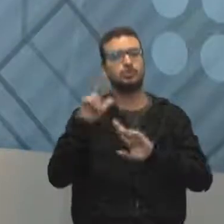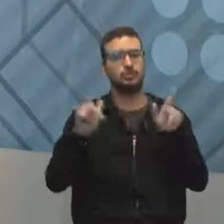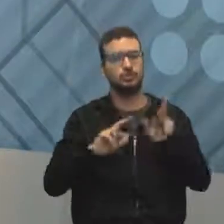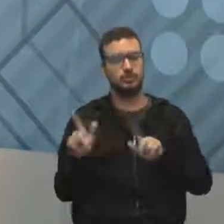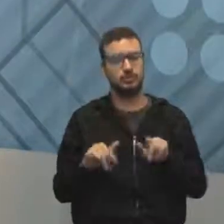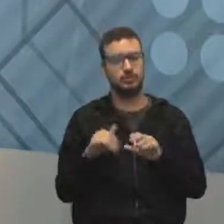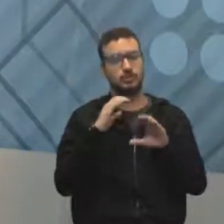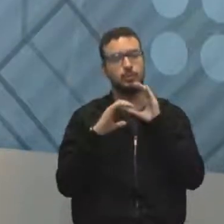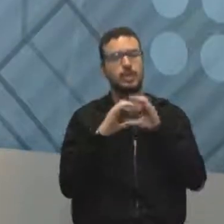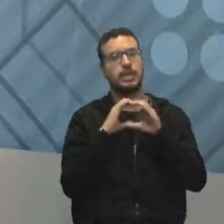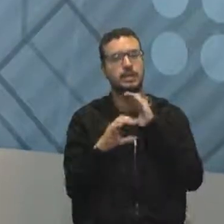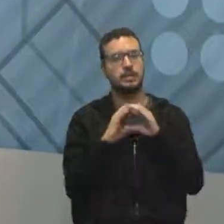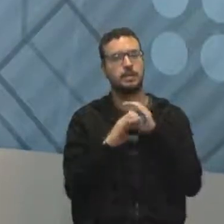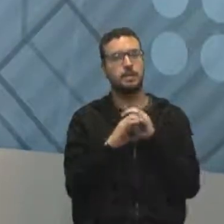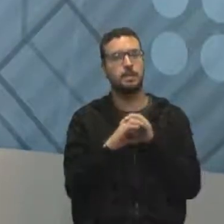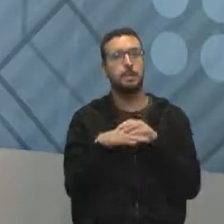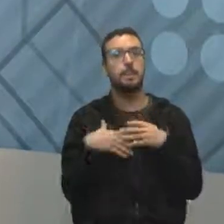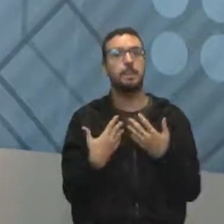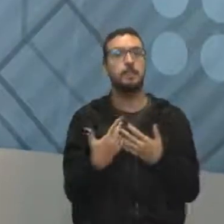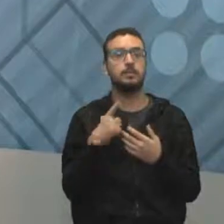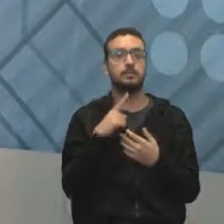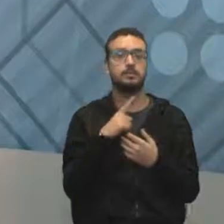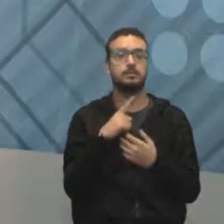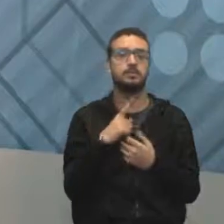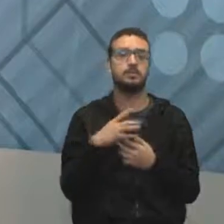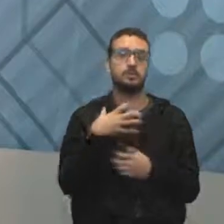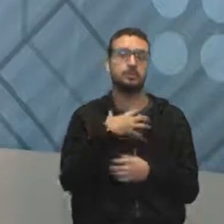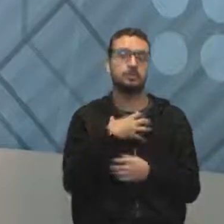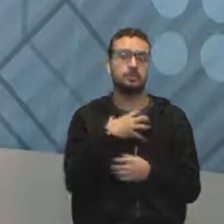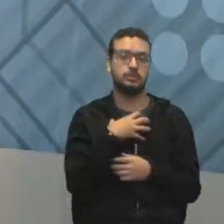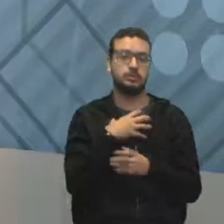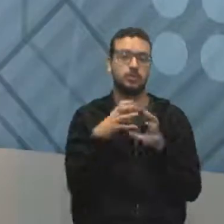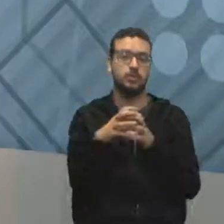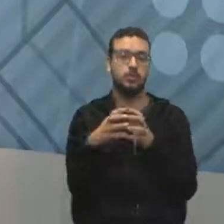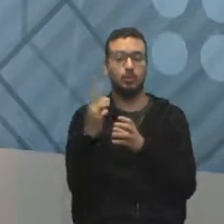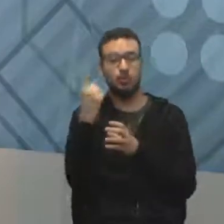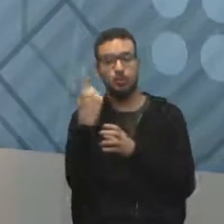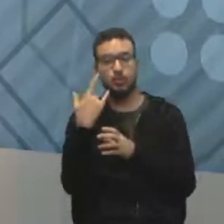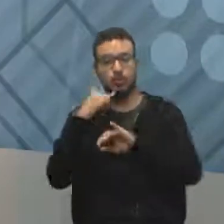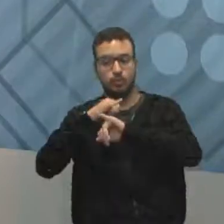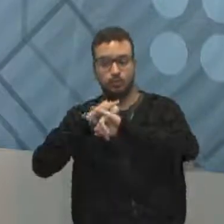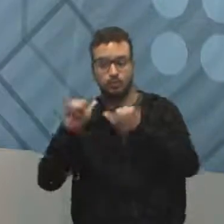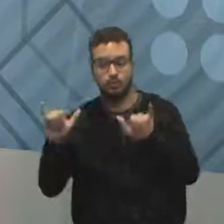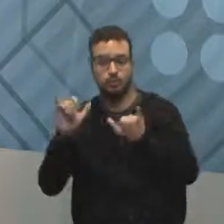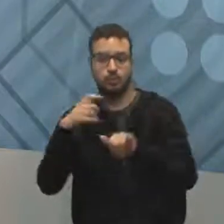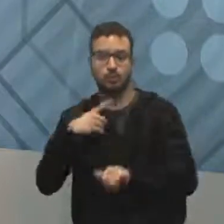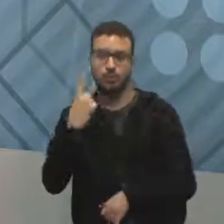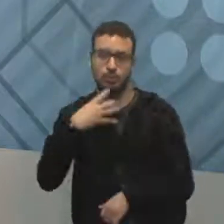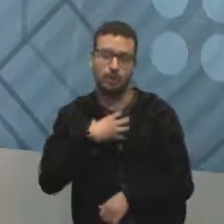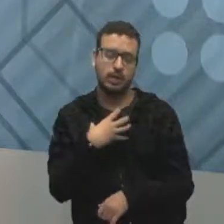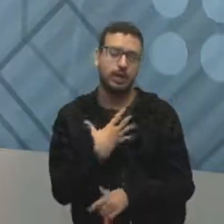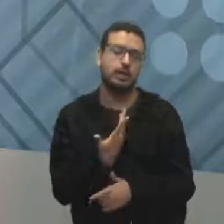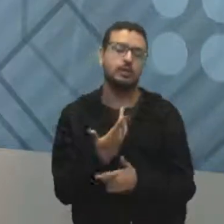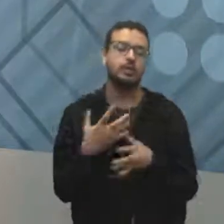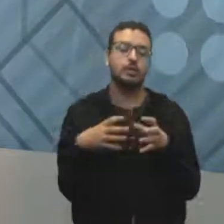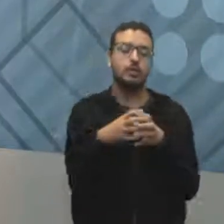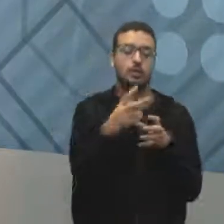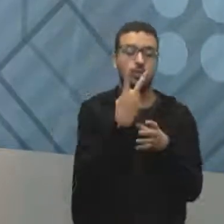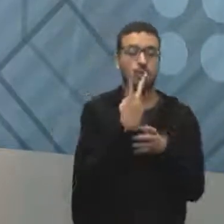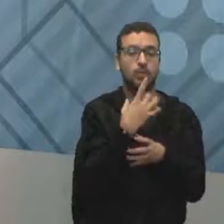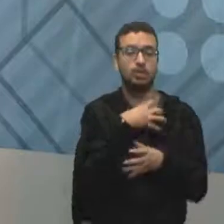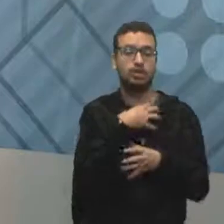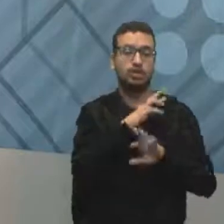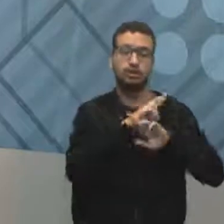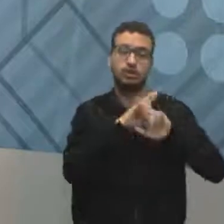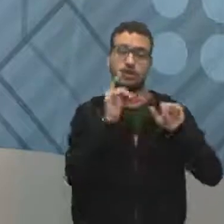comunicar com essas pessoas. Então, com o grupo 1, eu vou comunicar de uma forma, com o grupo 2, eu vou me comunicar de outra forma, com